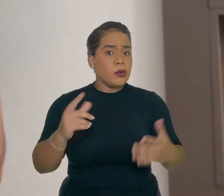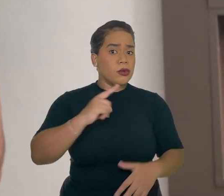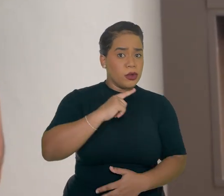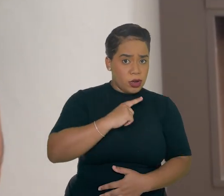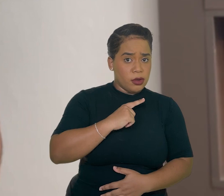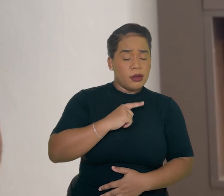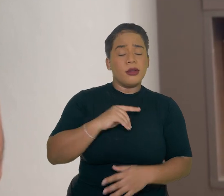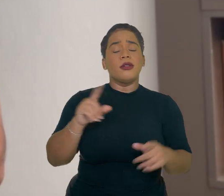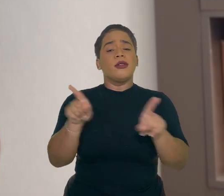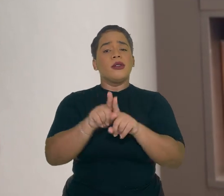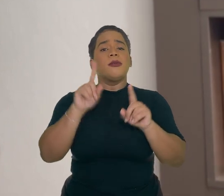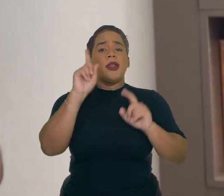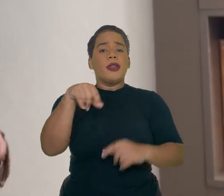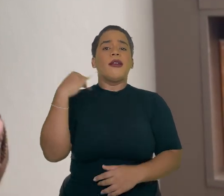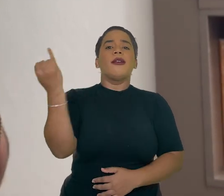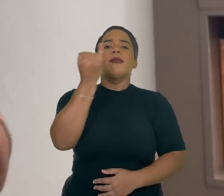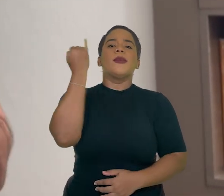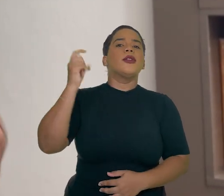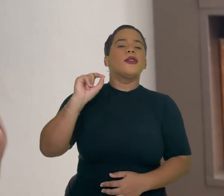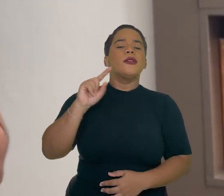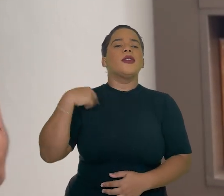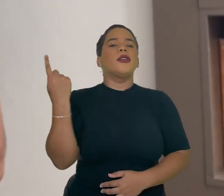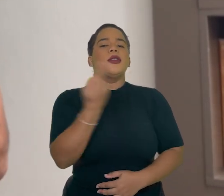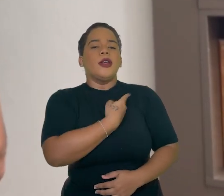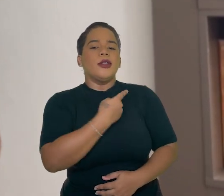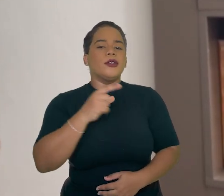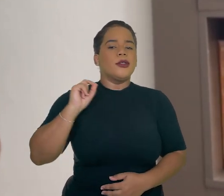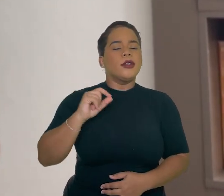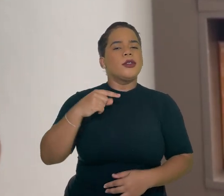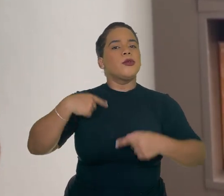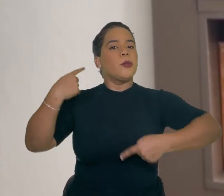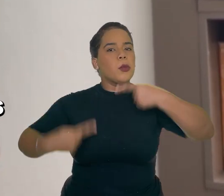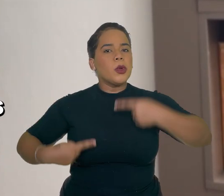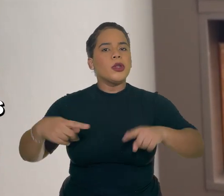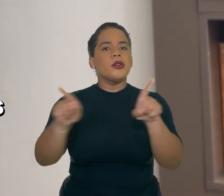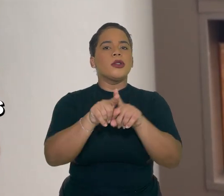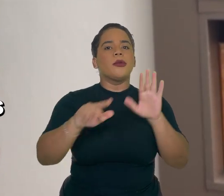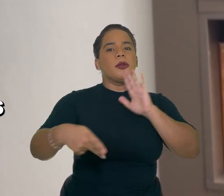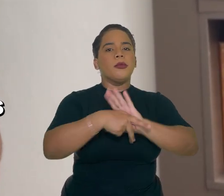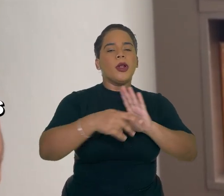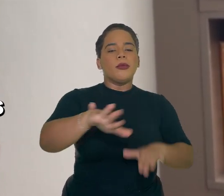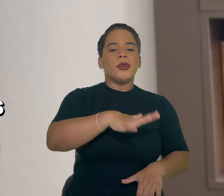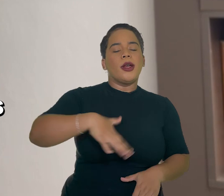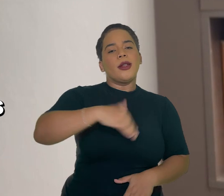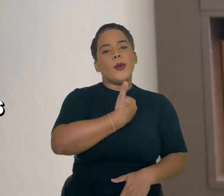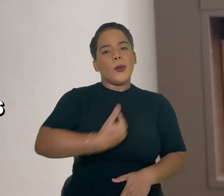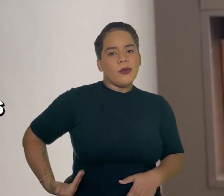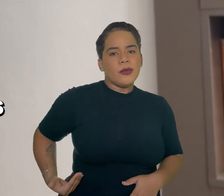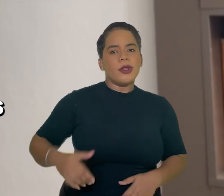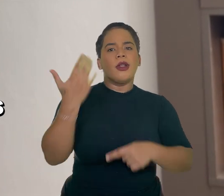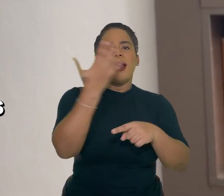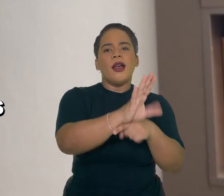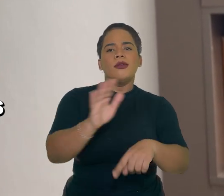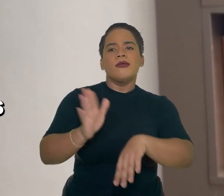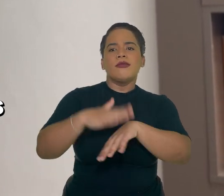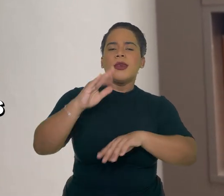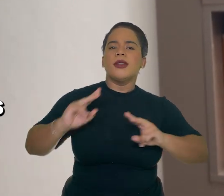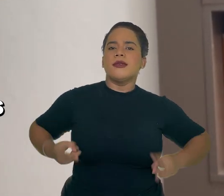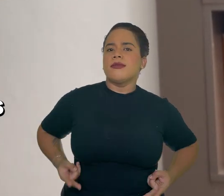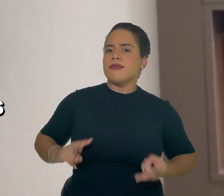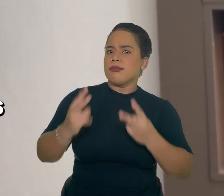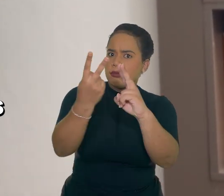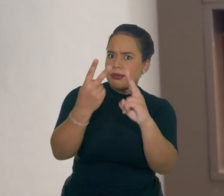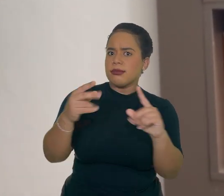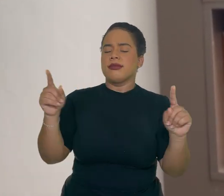nos dias atuais. É importante que nós, como agente político e público, possa cada vez mais lutar pela